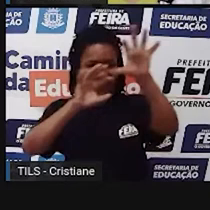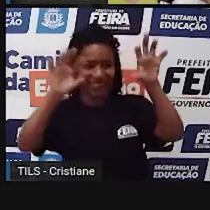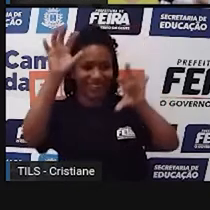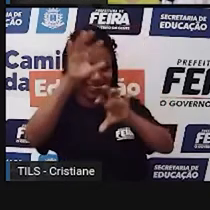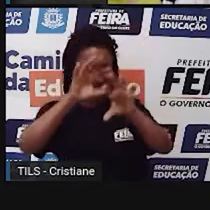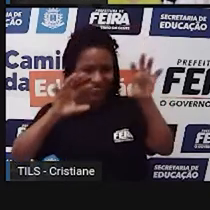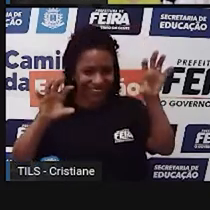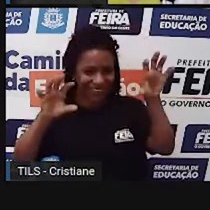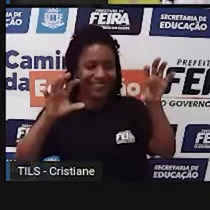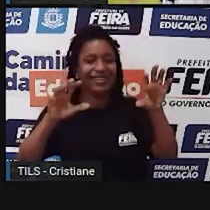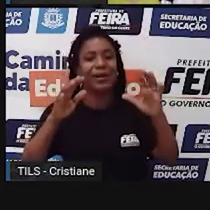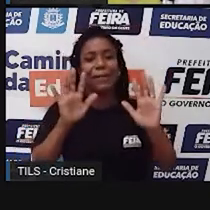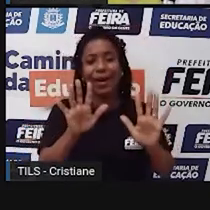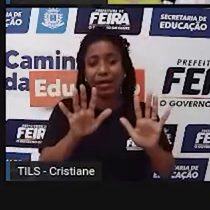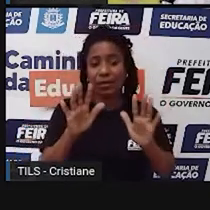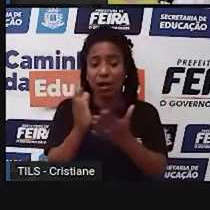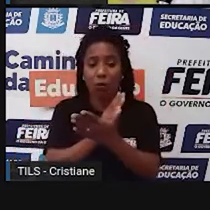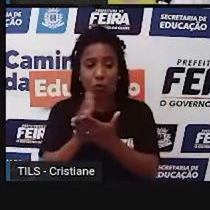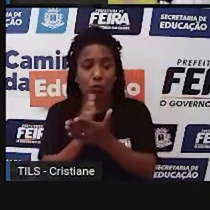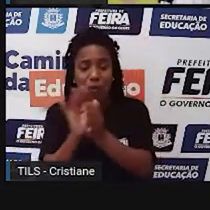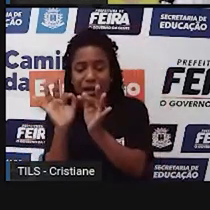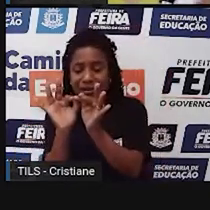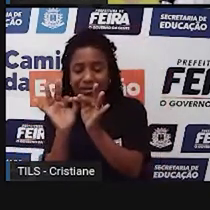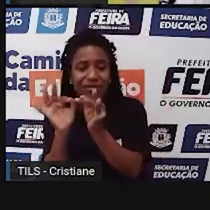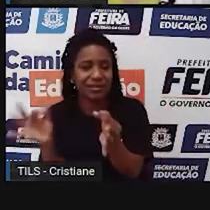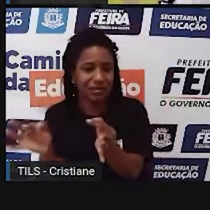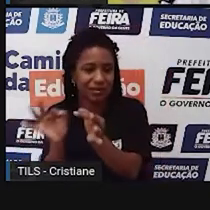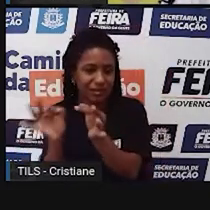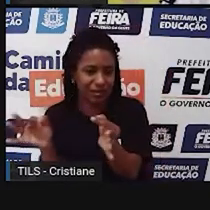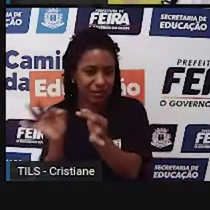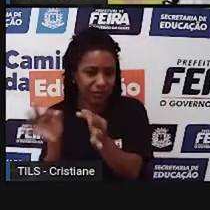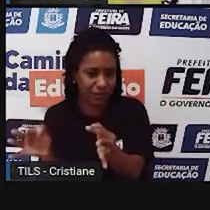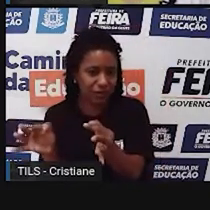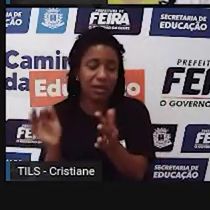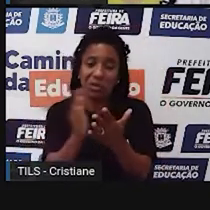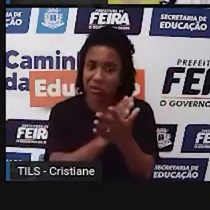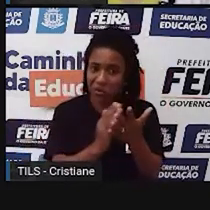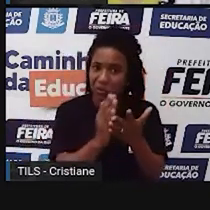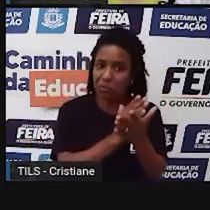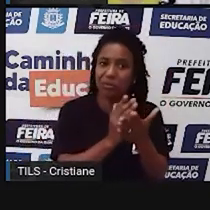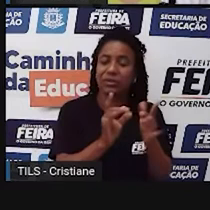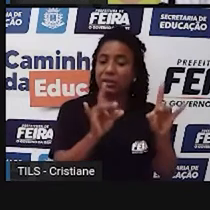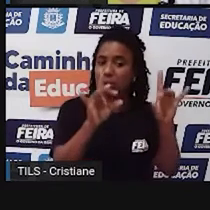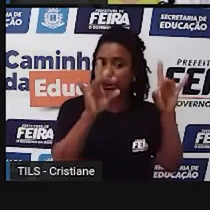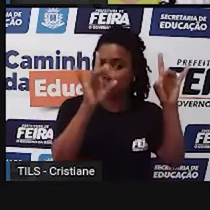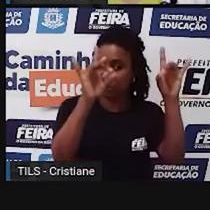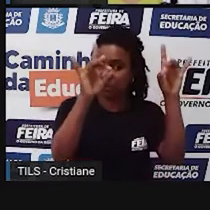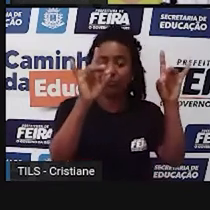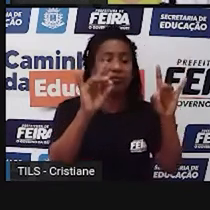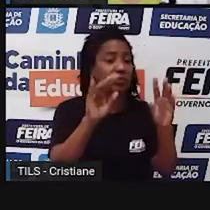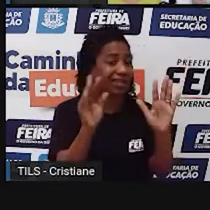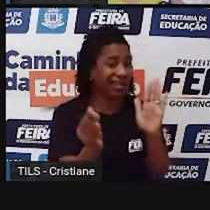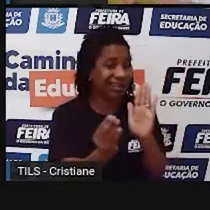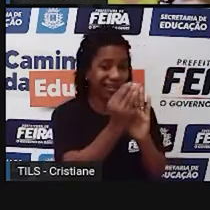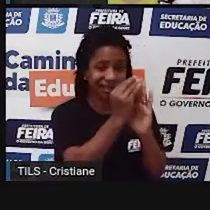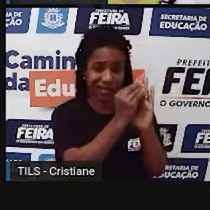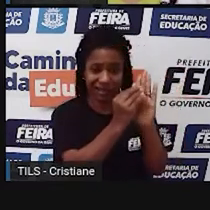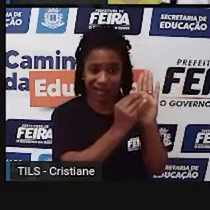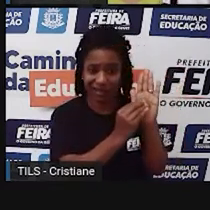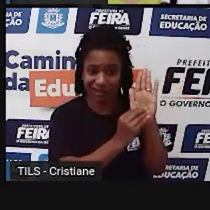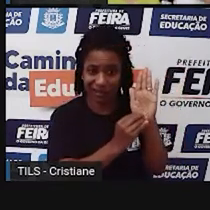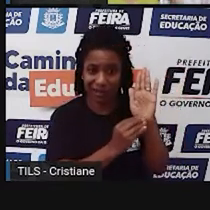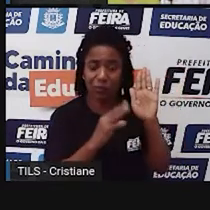mesmo, né, e outras são bem mais reduzcadas, como esses mapas que eu falei para vocês. Mas, ainda assim, essa necessidade de a gente